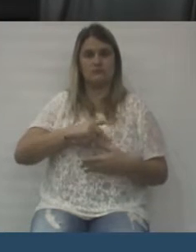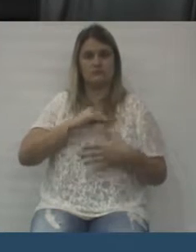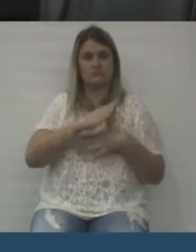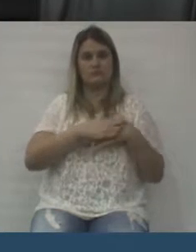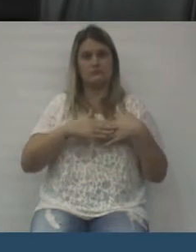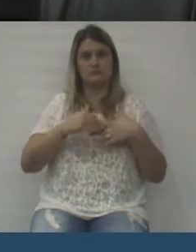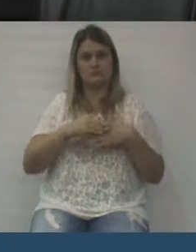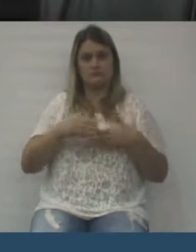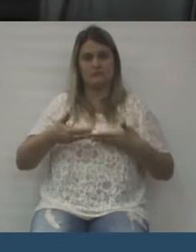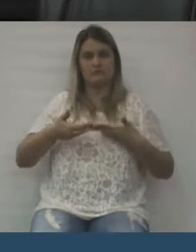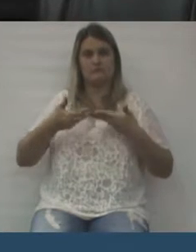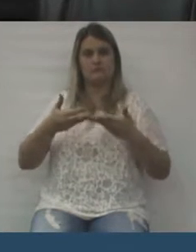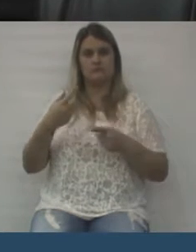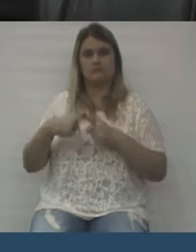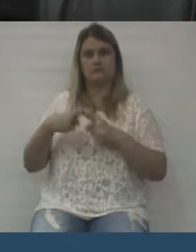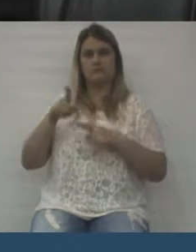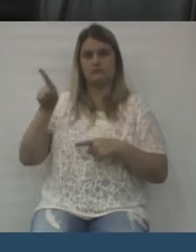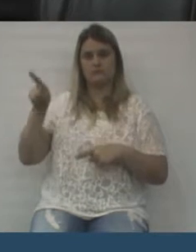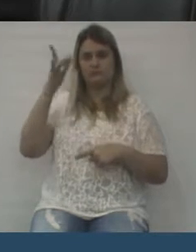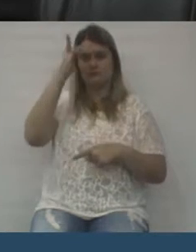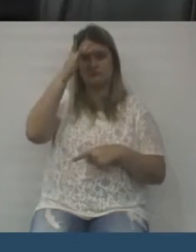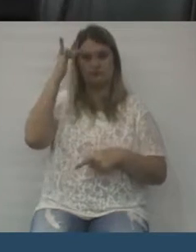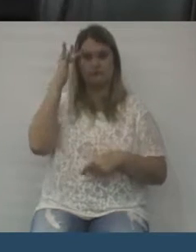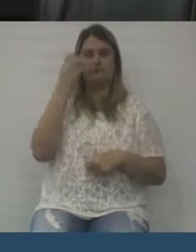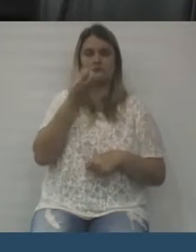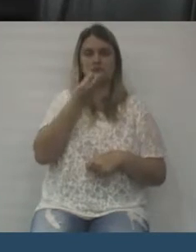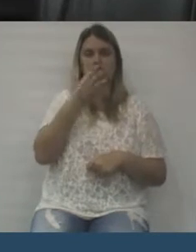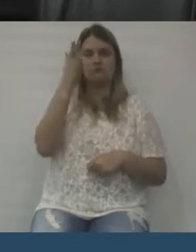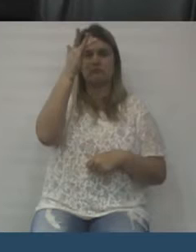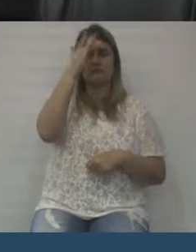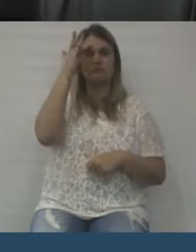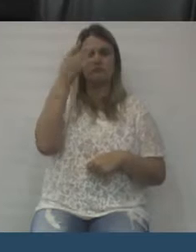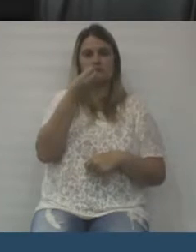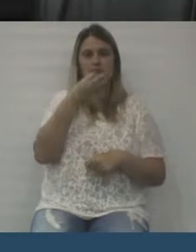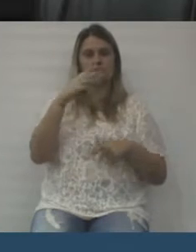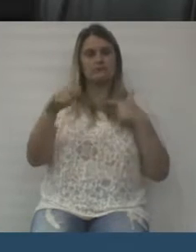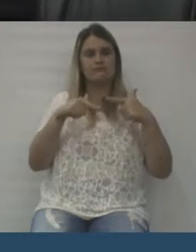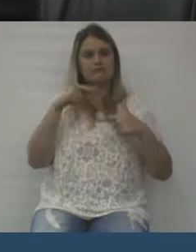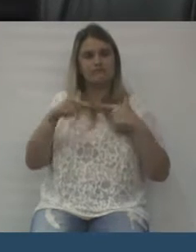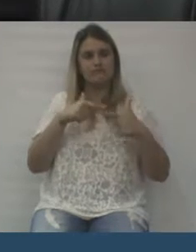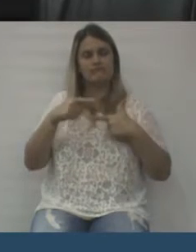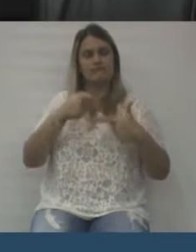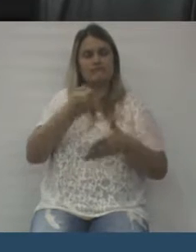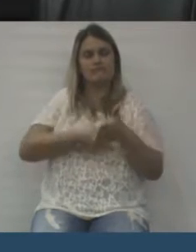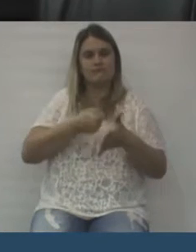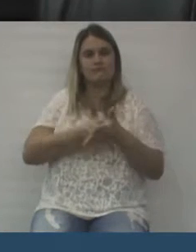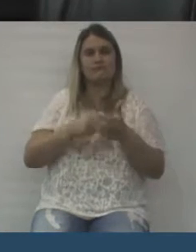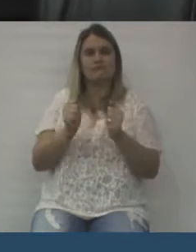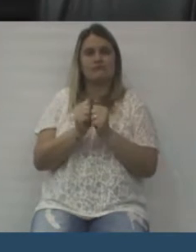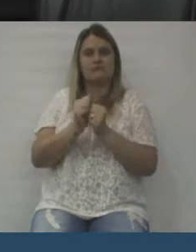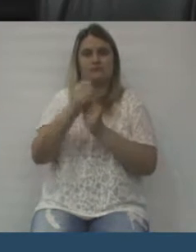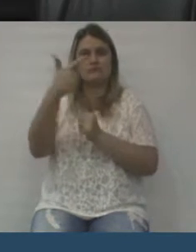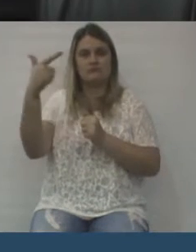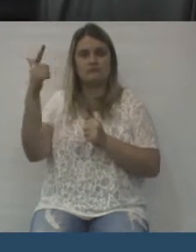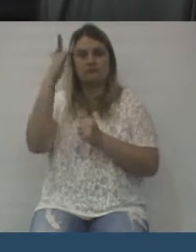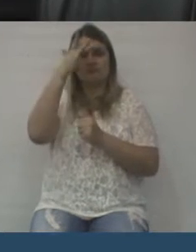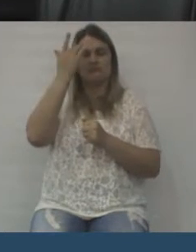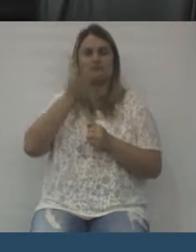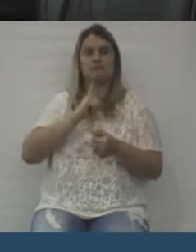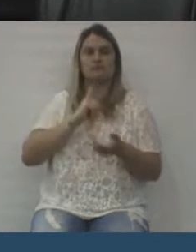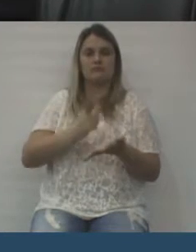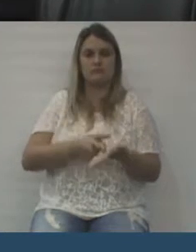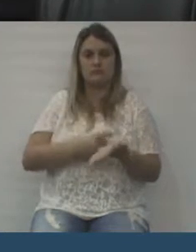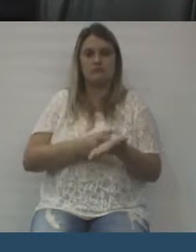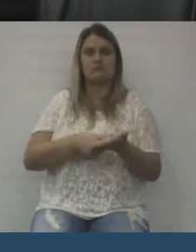dedicação, porque você é uma pessoa boa e as pessoas boas, quando elas trabalham com as outras pessoas, elas se